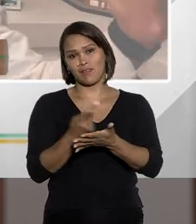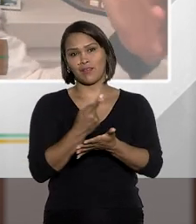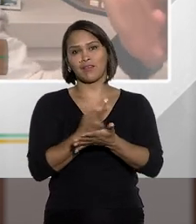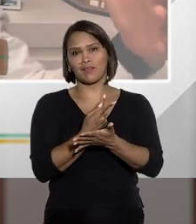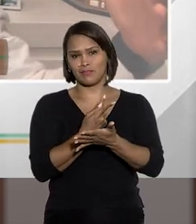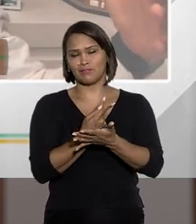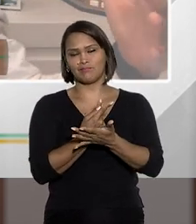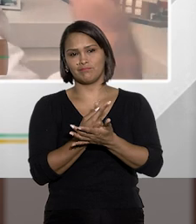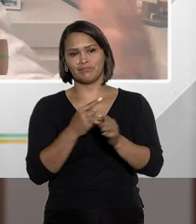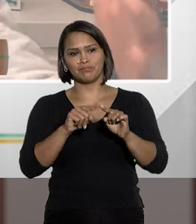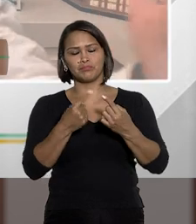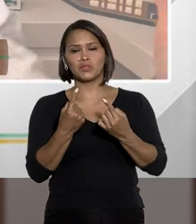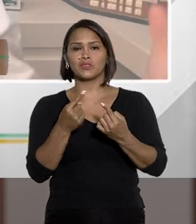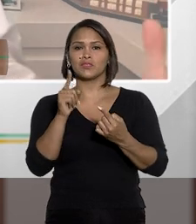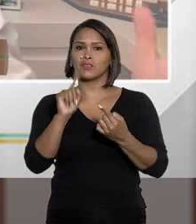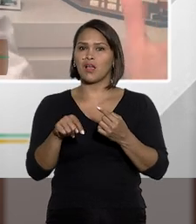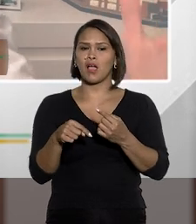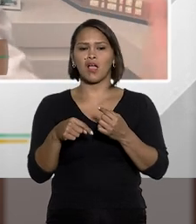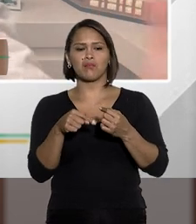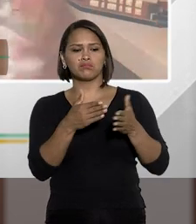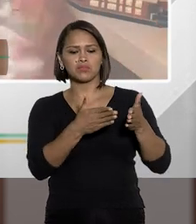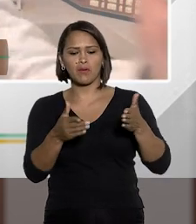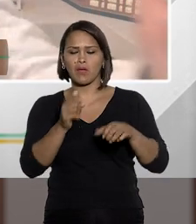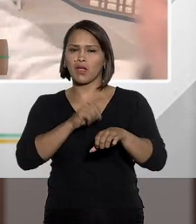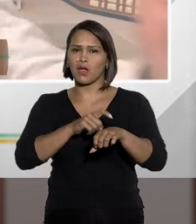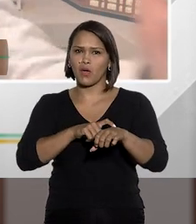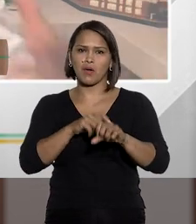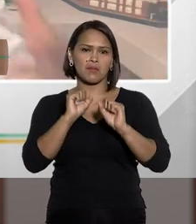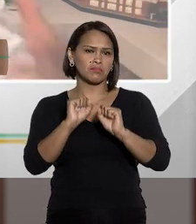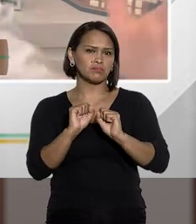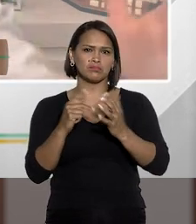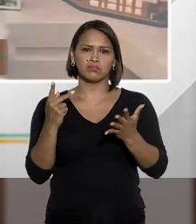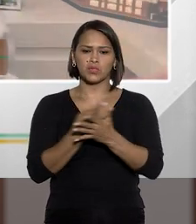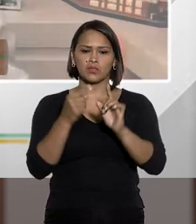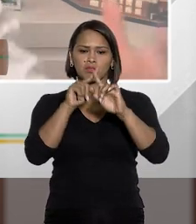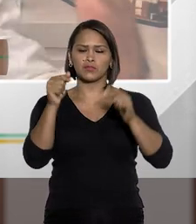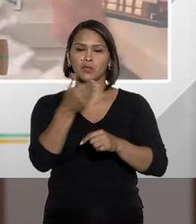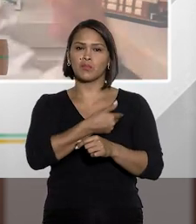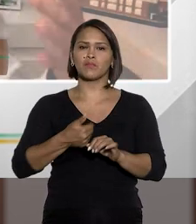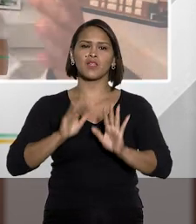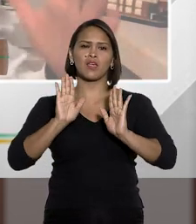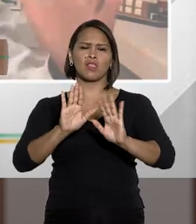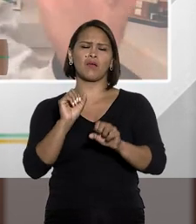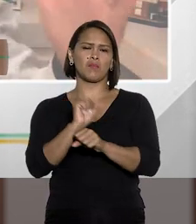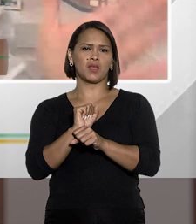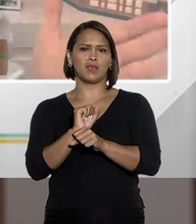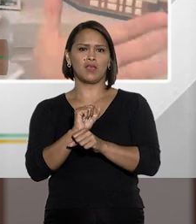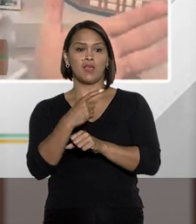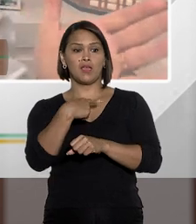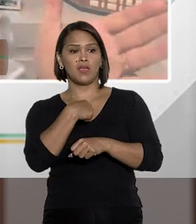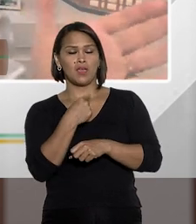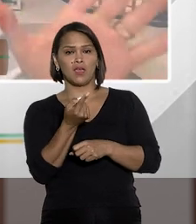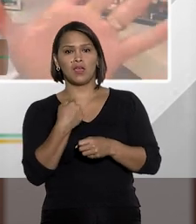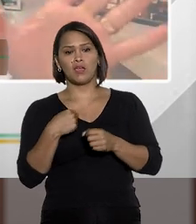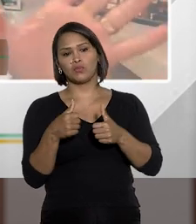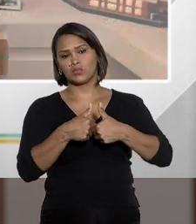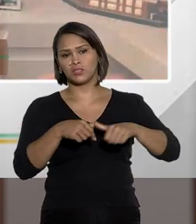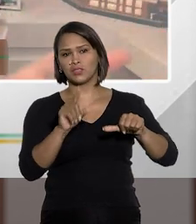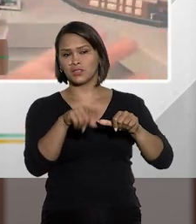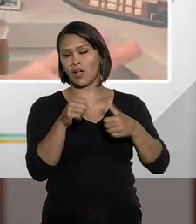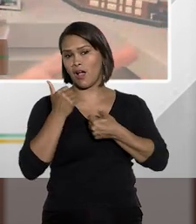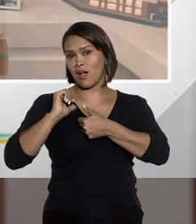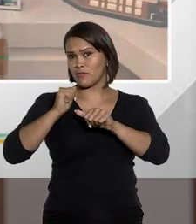prática ilícita. Porque, se não, a qualquer momento e a qualquer hora, o servidor público vai dizer ah, não, espera aí, eu